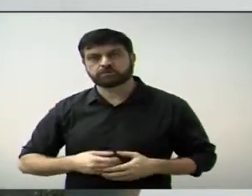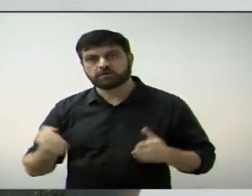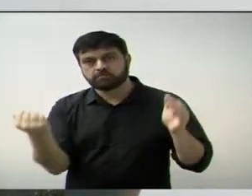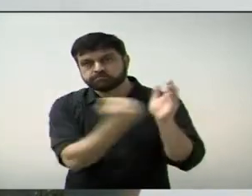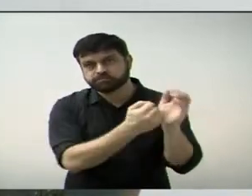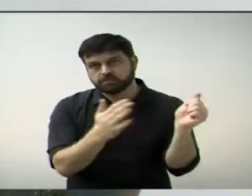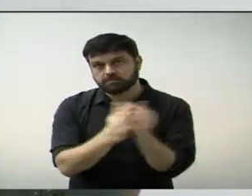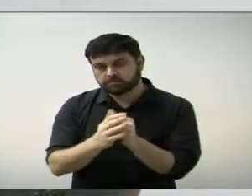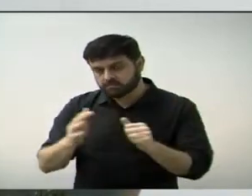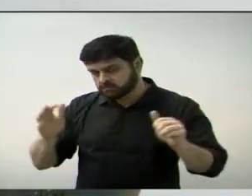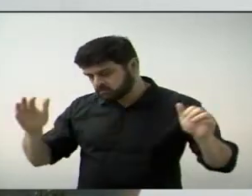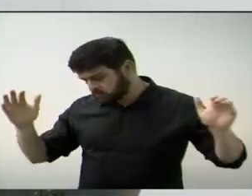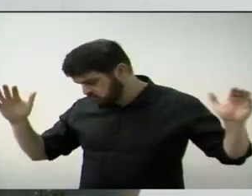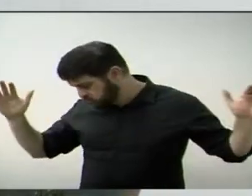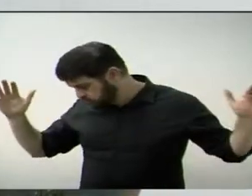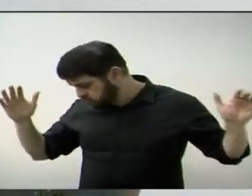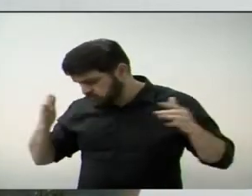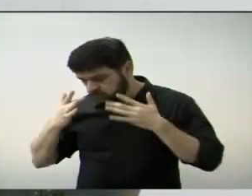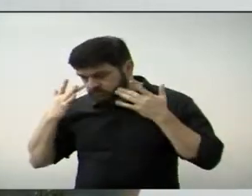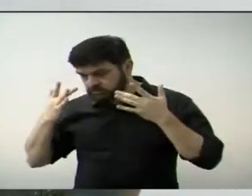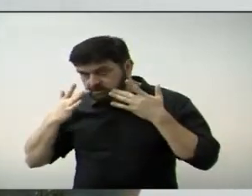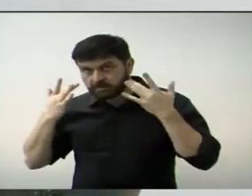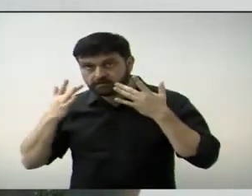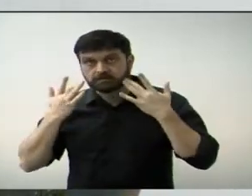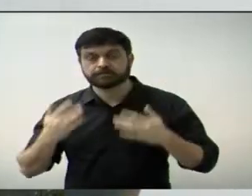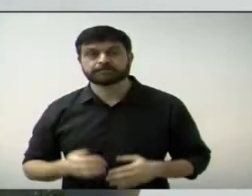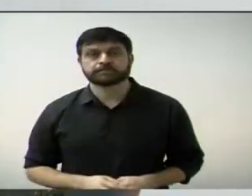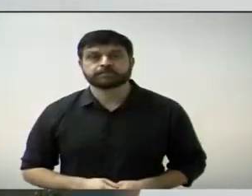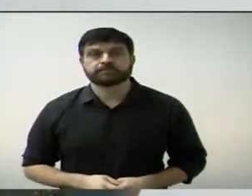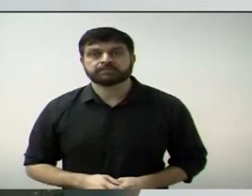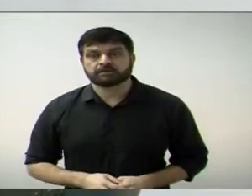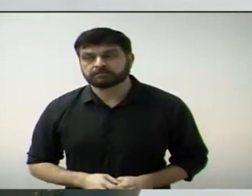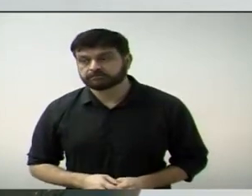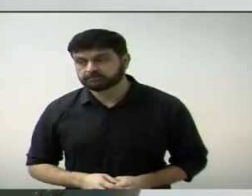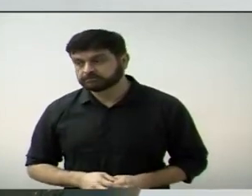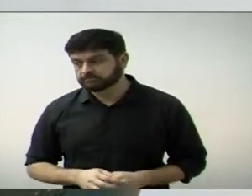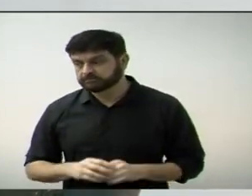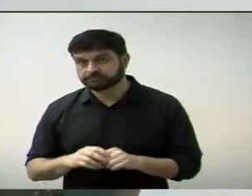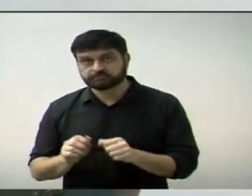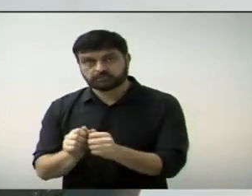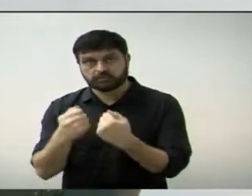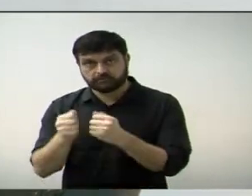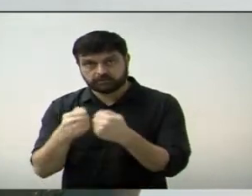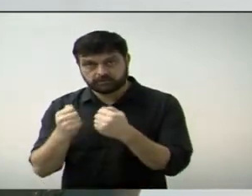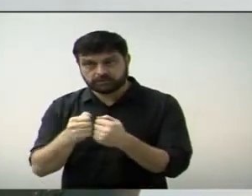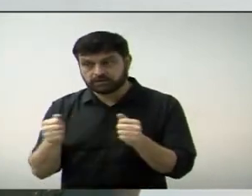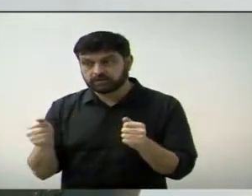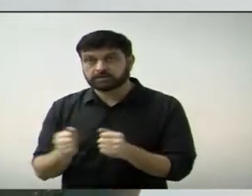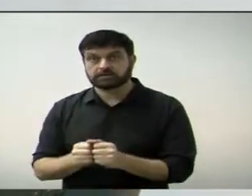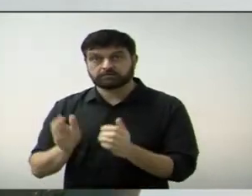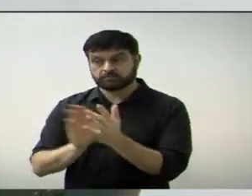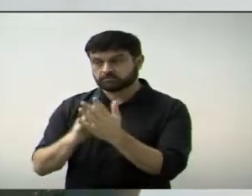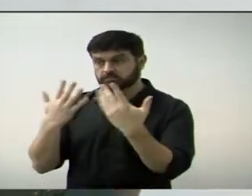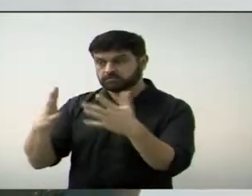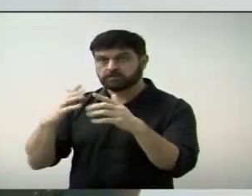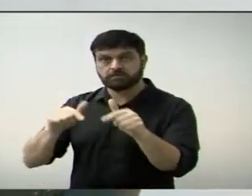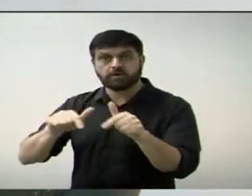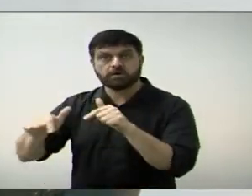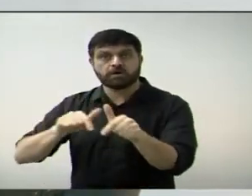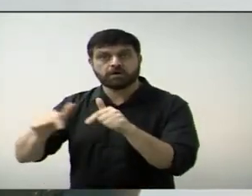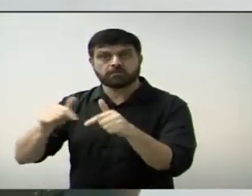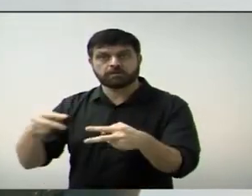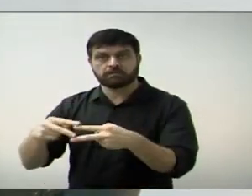Número 16 do vereador Marquinhos Fiorella, congratulações com todos os trabalhadores paulinenses pelo